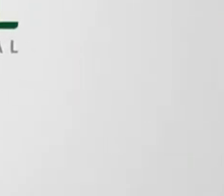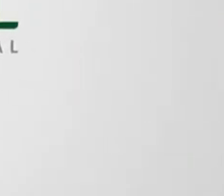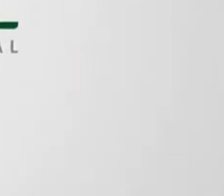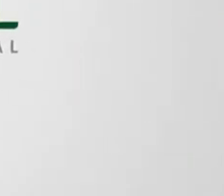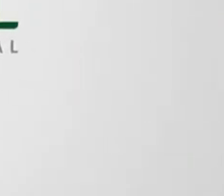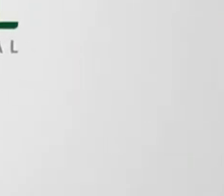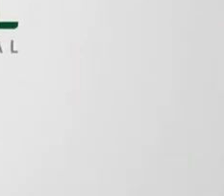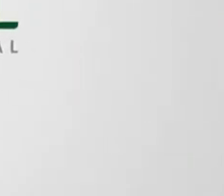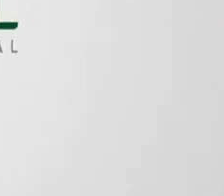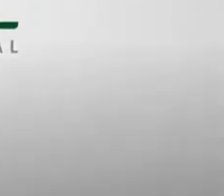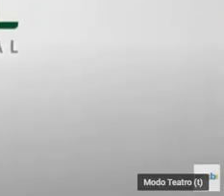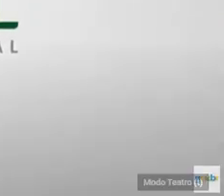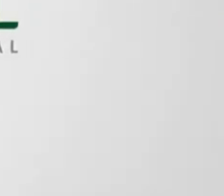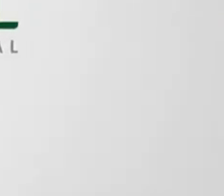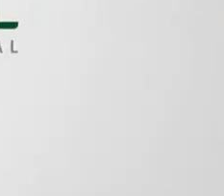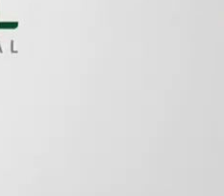Pátria amada, Brasil.